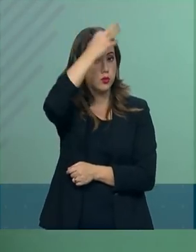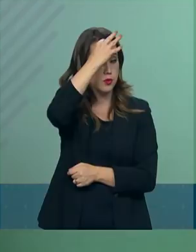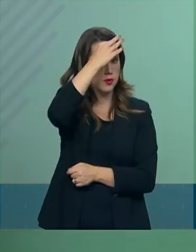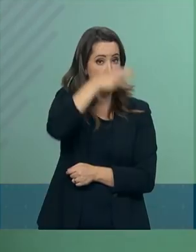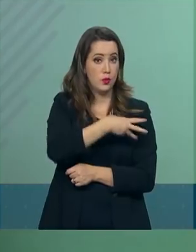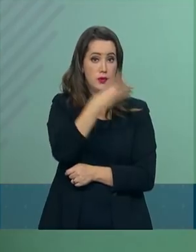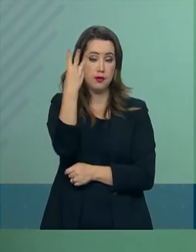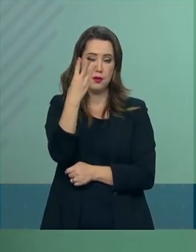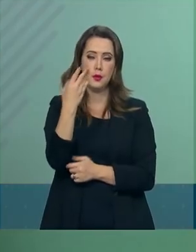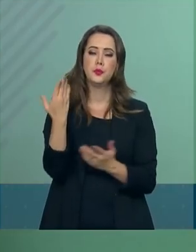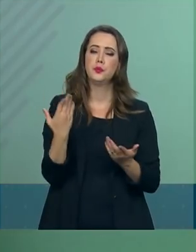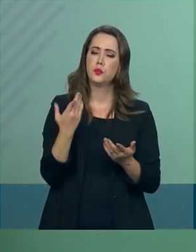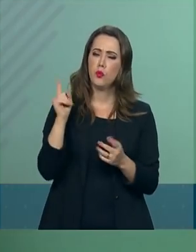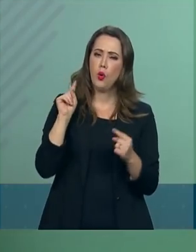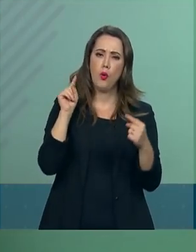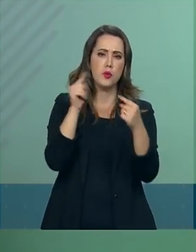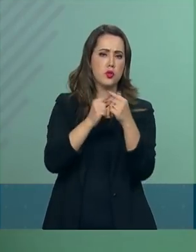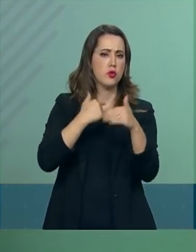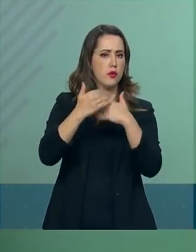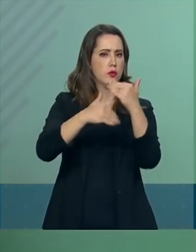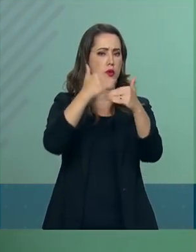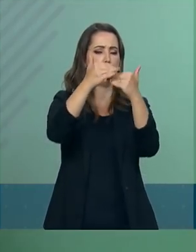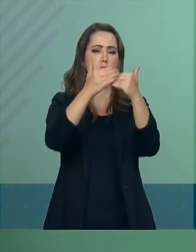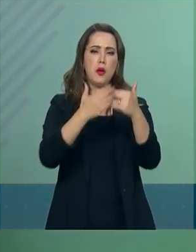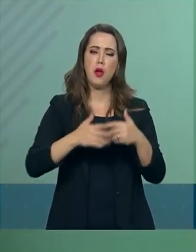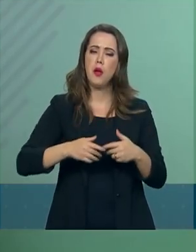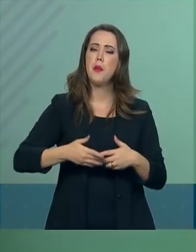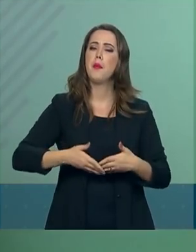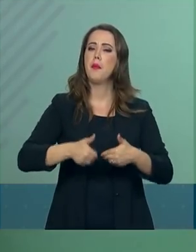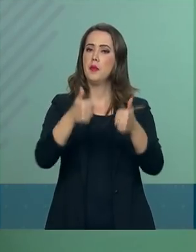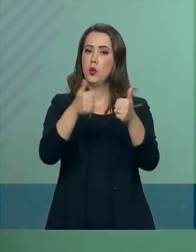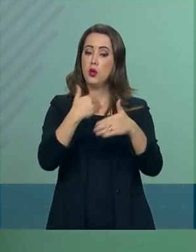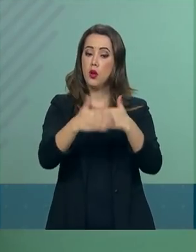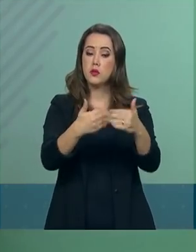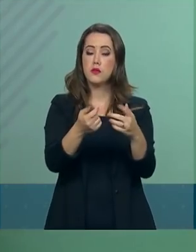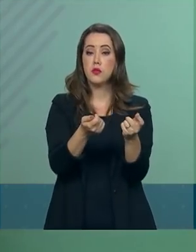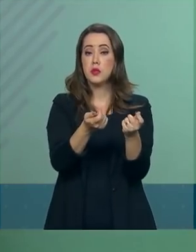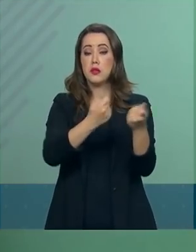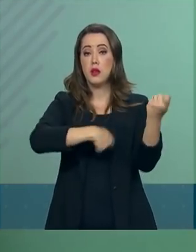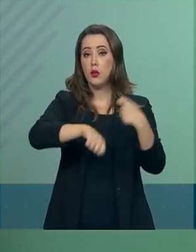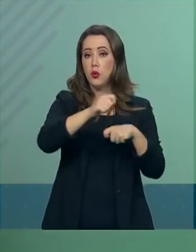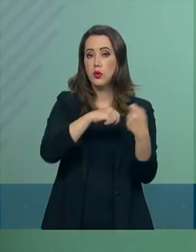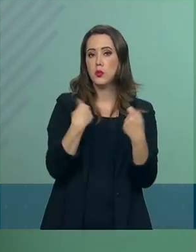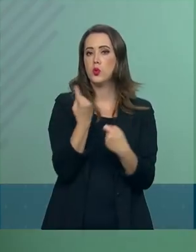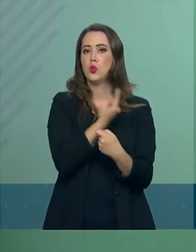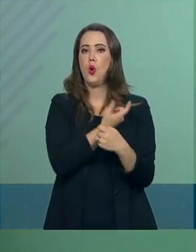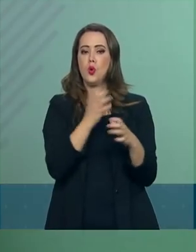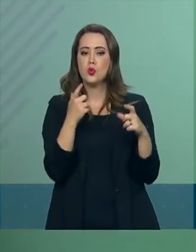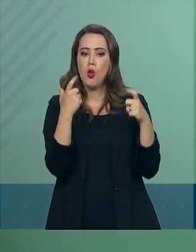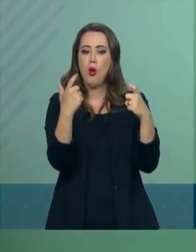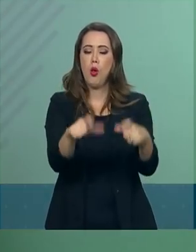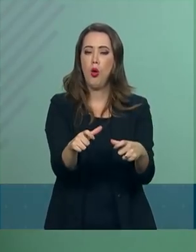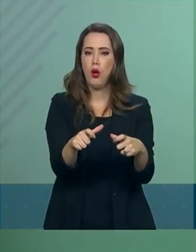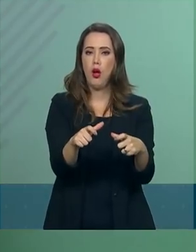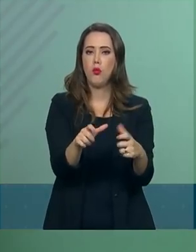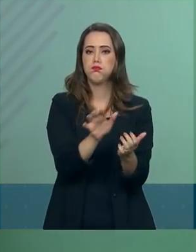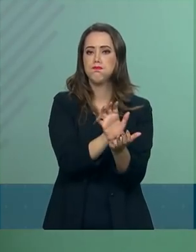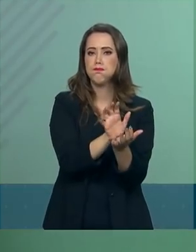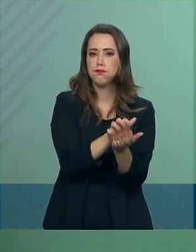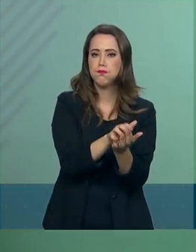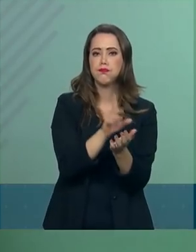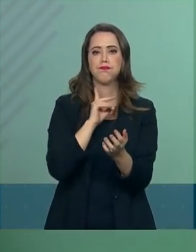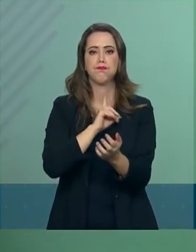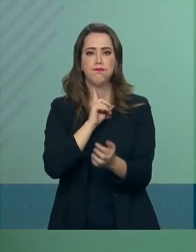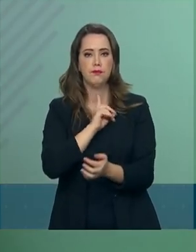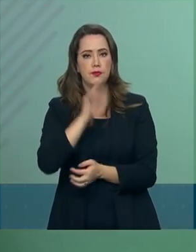aumentar a capacidade de desenvolvimento, ou seja, a capacidade econômica da nossa região, a fim de que nós